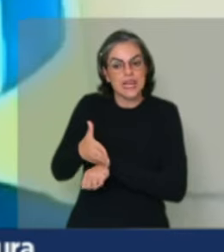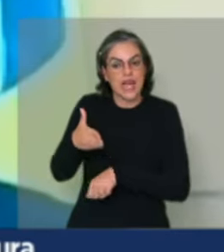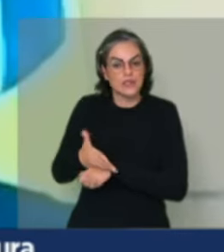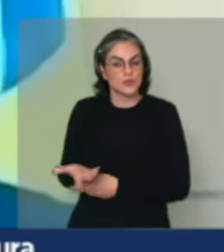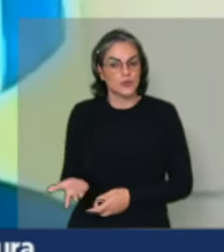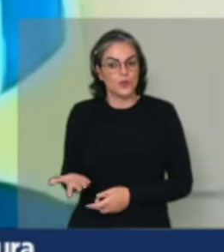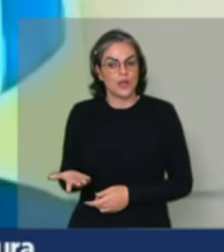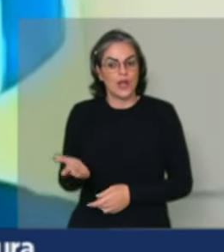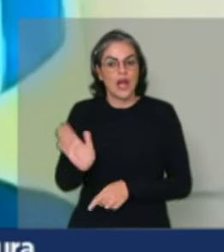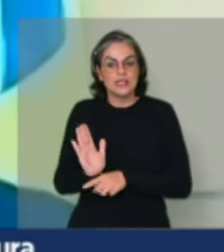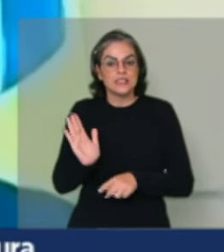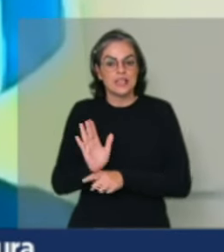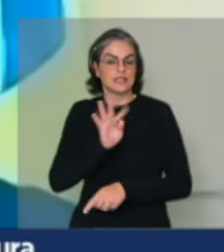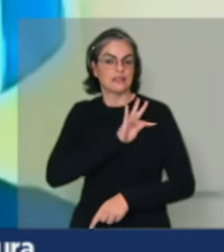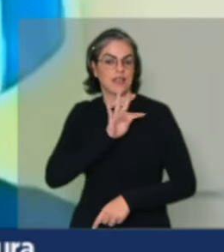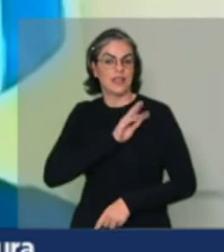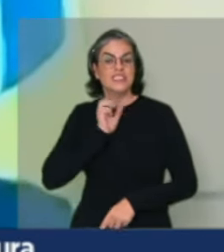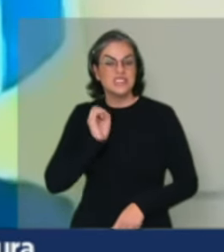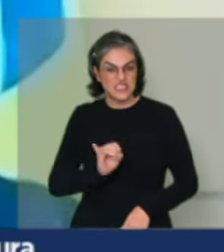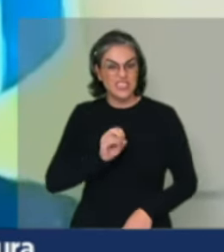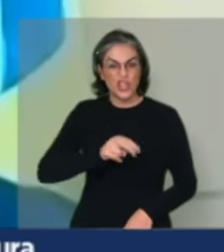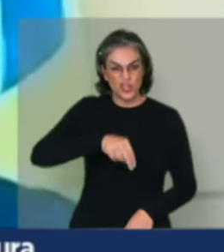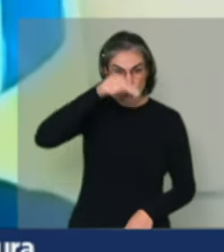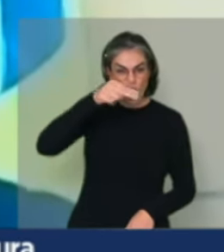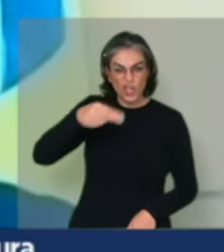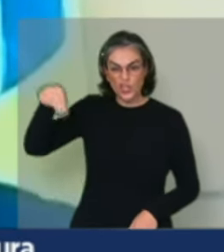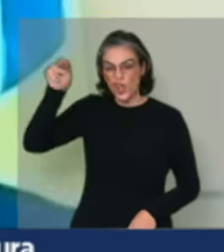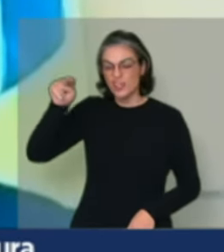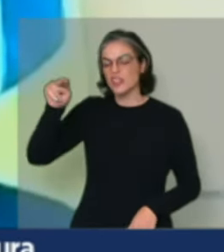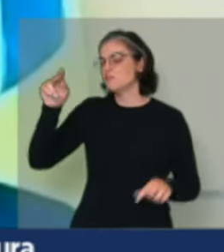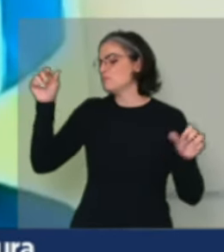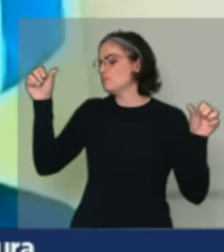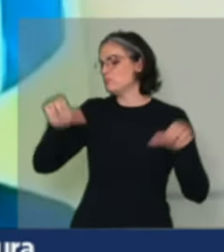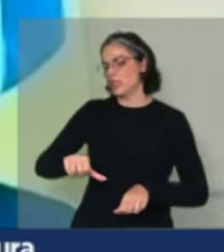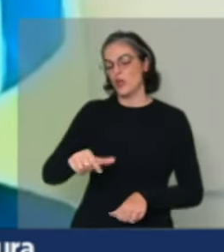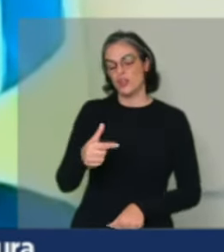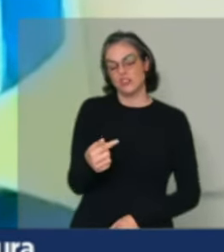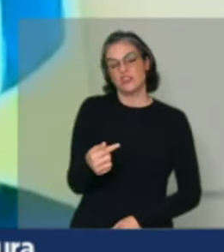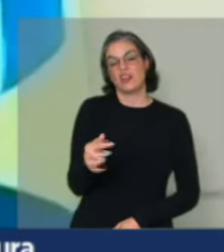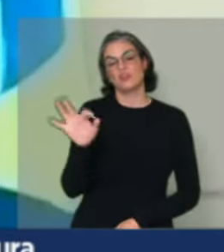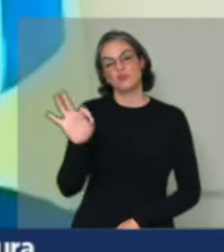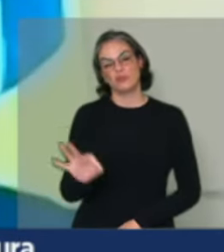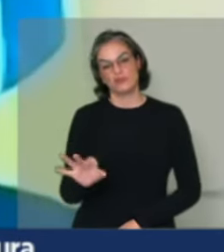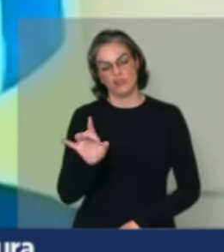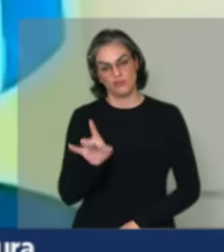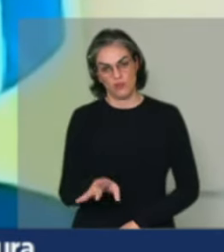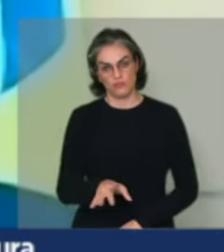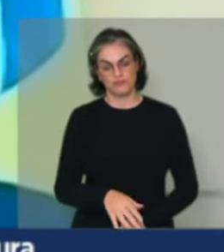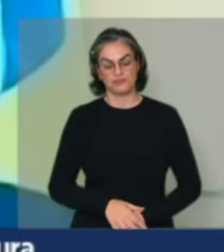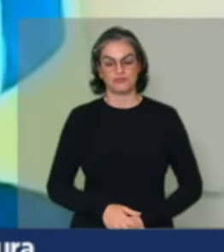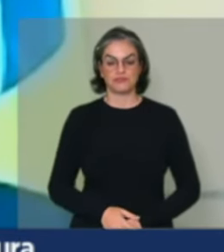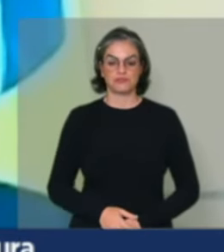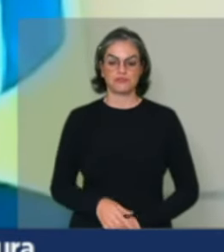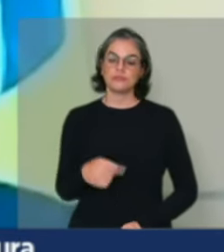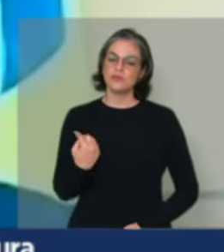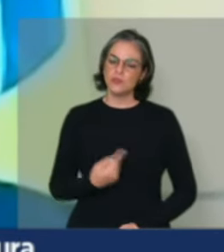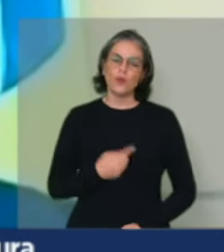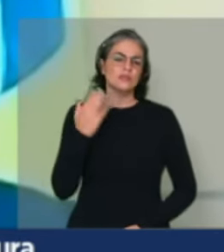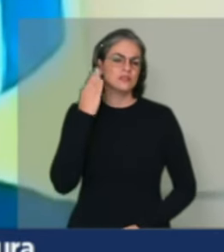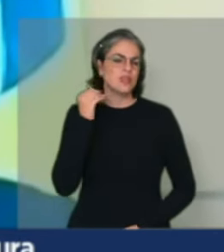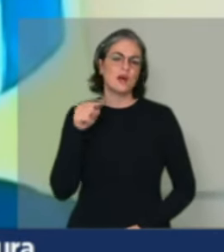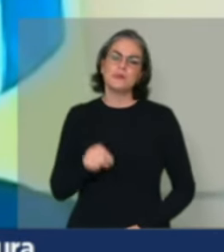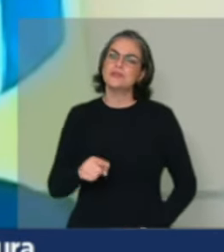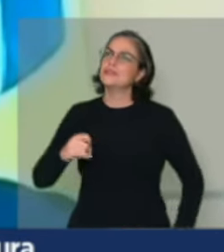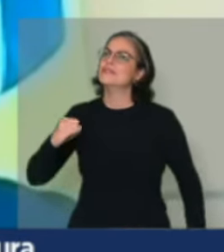para o norte e para o nordeste, esse número piora muito, cai para 7%. E nós sabemos que isso é fundamental